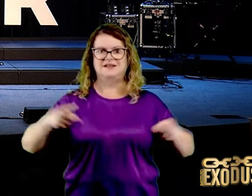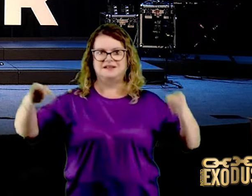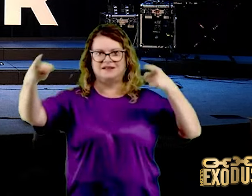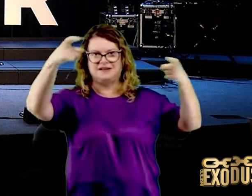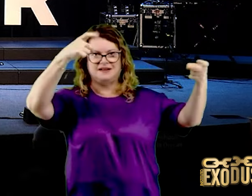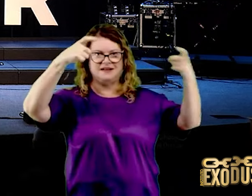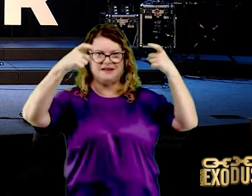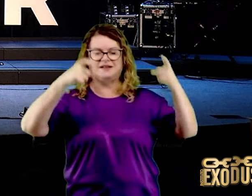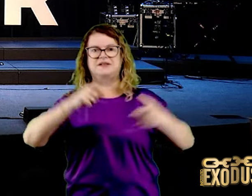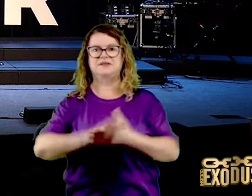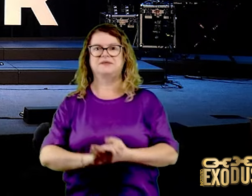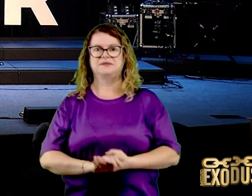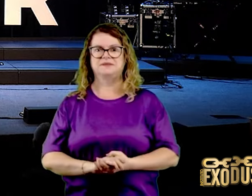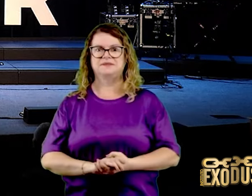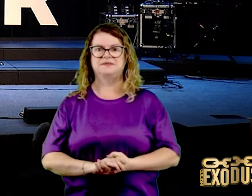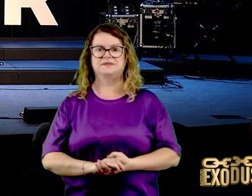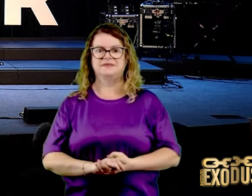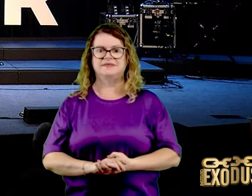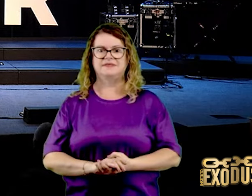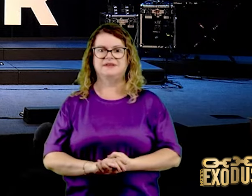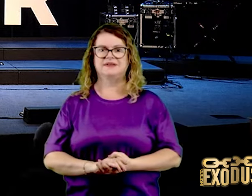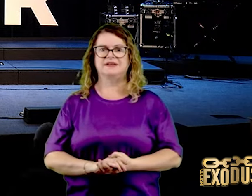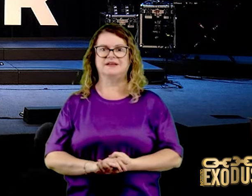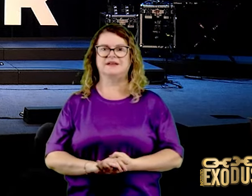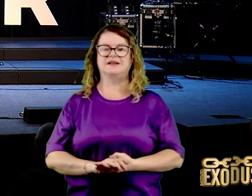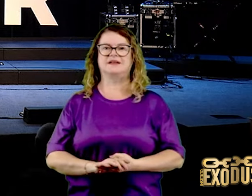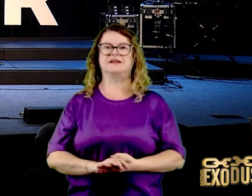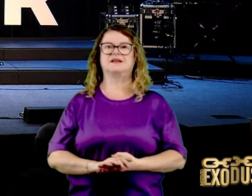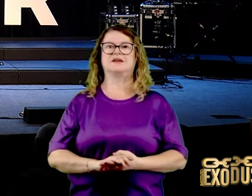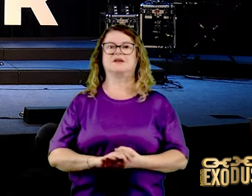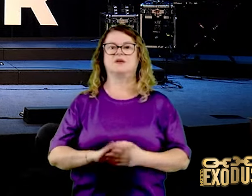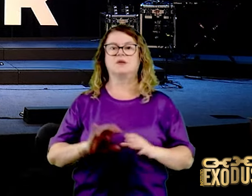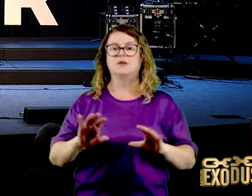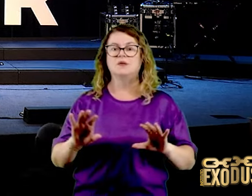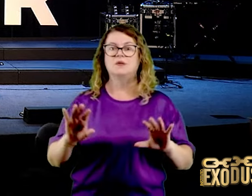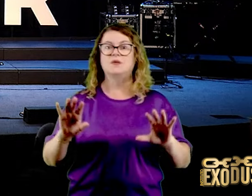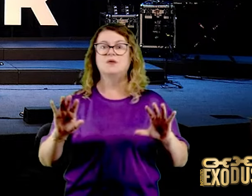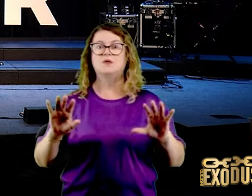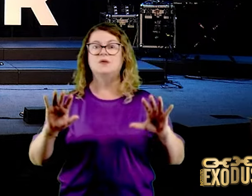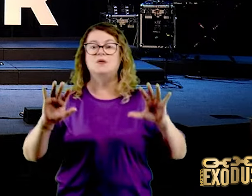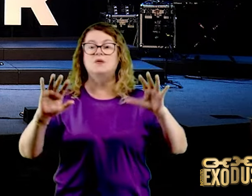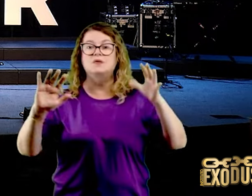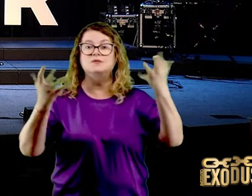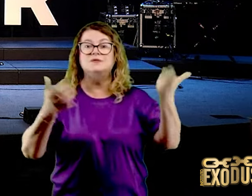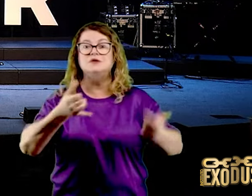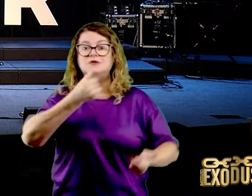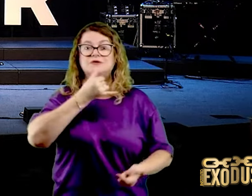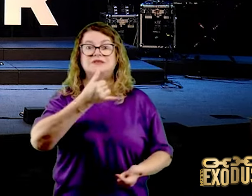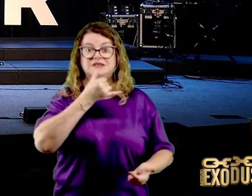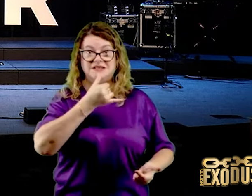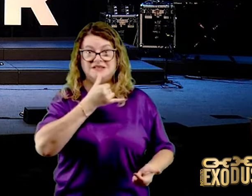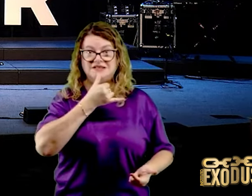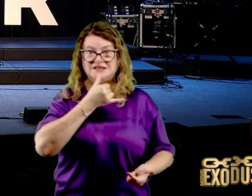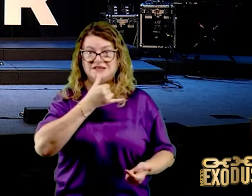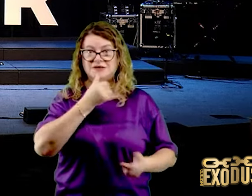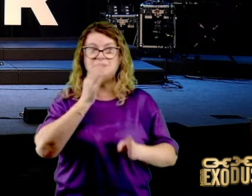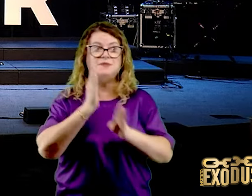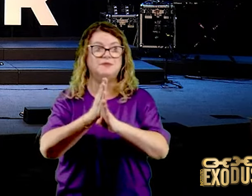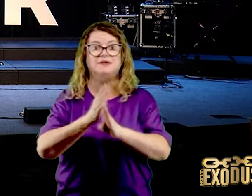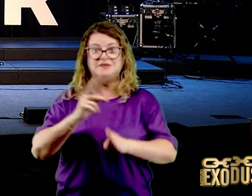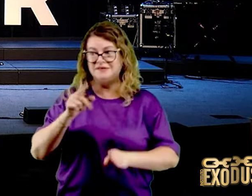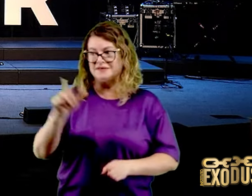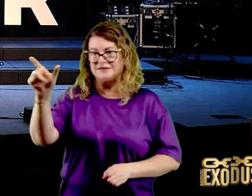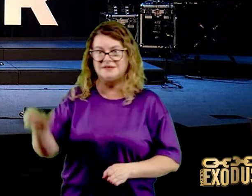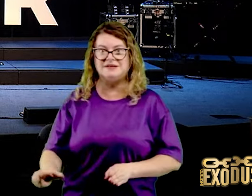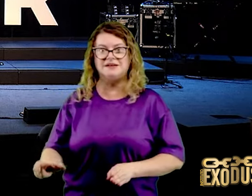Jonas está morto, sobre os montes de Israel, como estou triste por você, Jonas, diz, meu irmão, como ele queria bem, sua amizade era mais preciosa do que